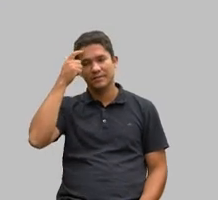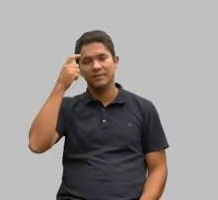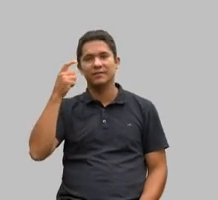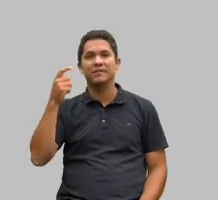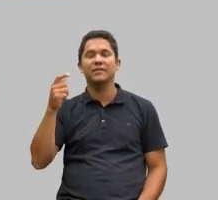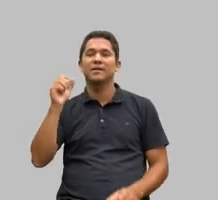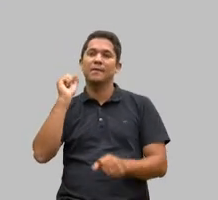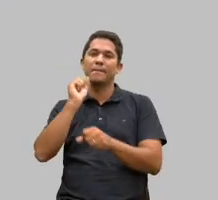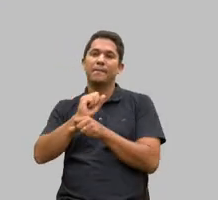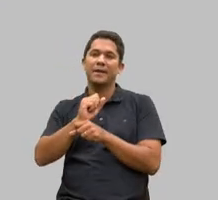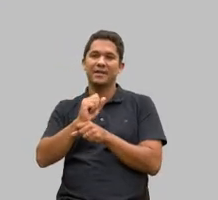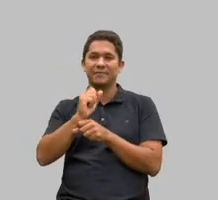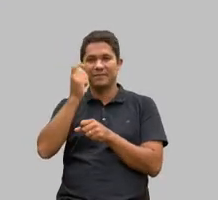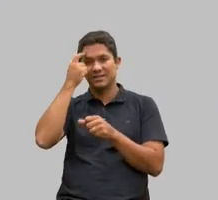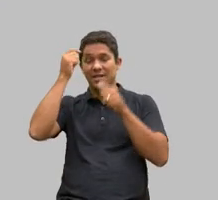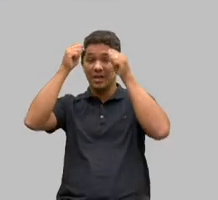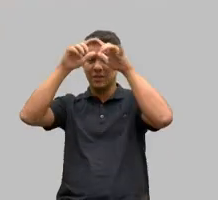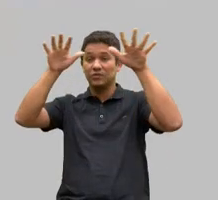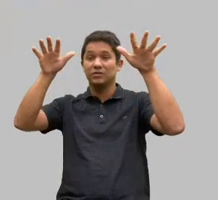romanciar o autismo